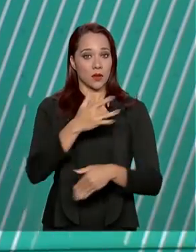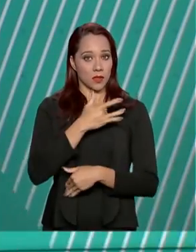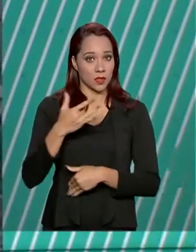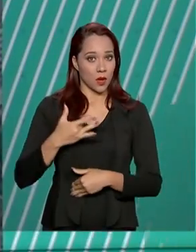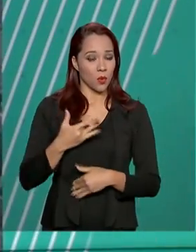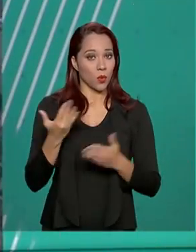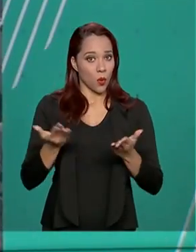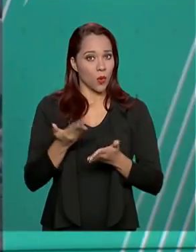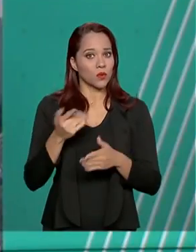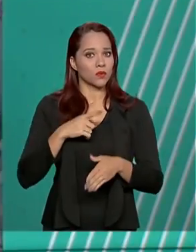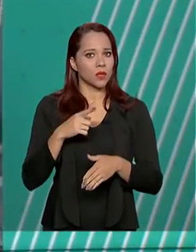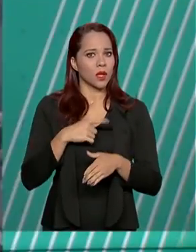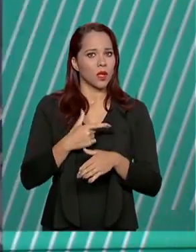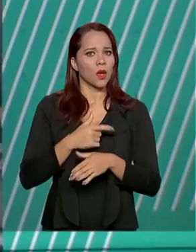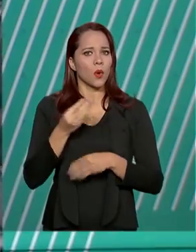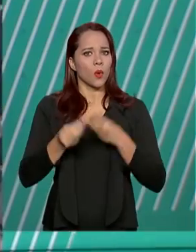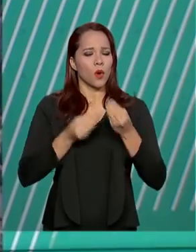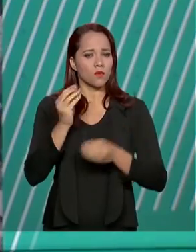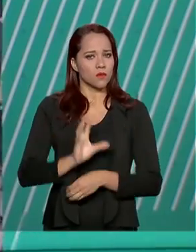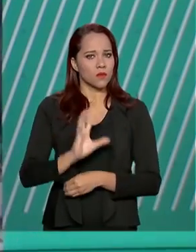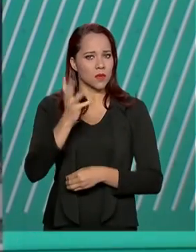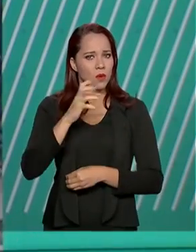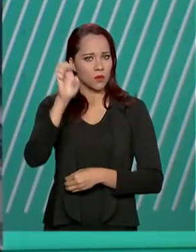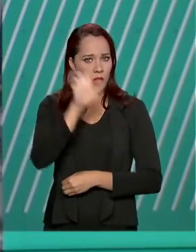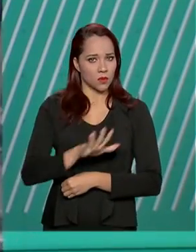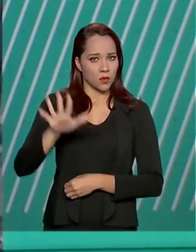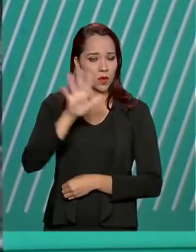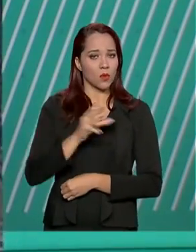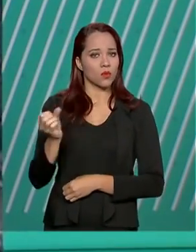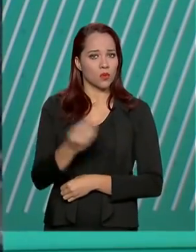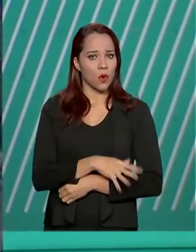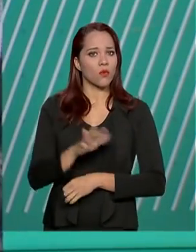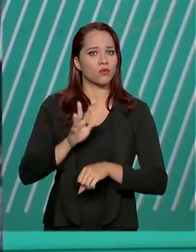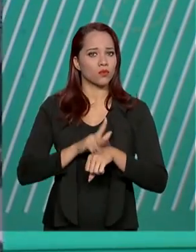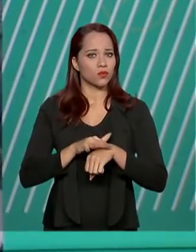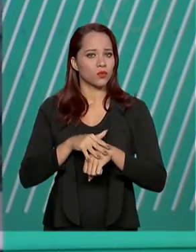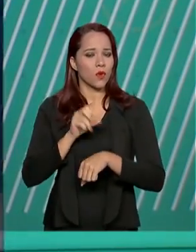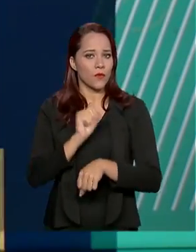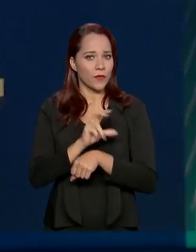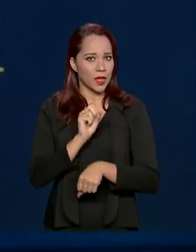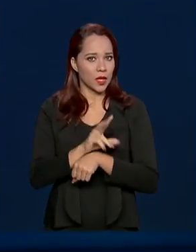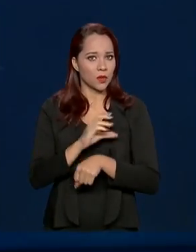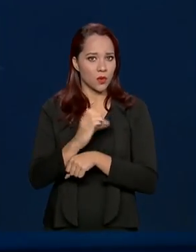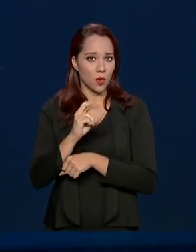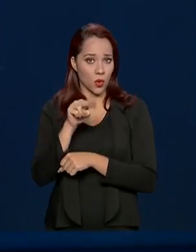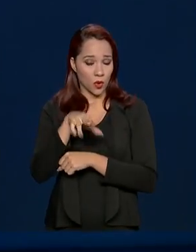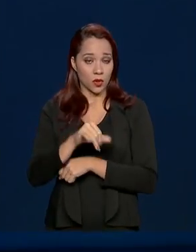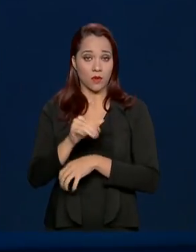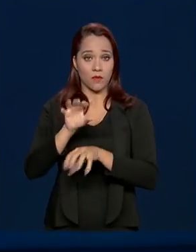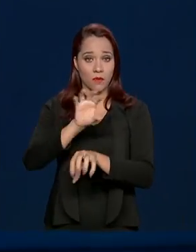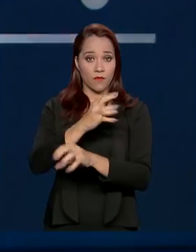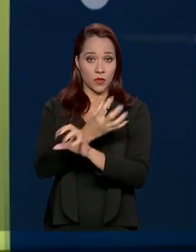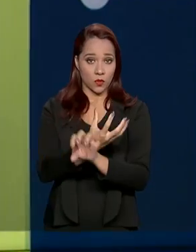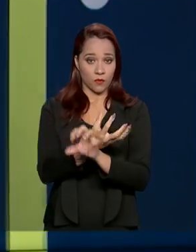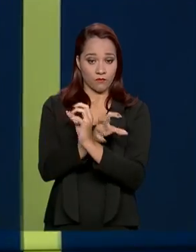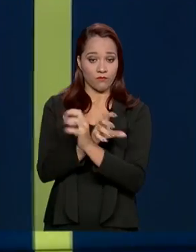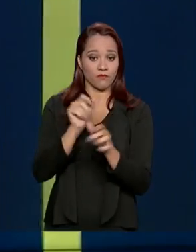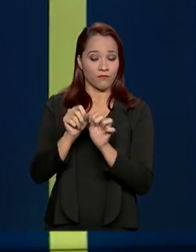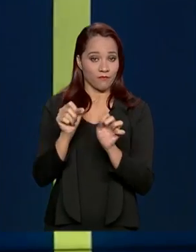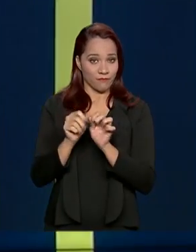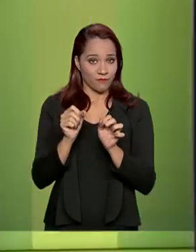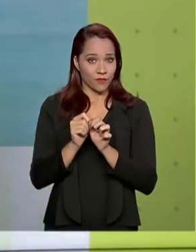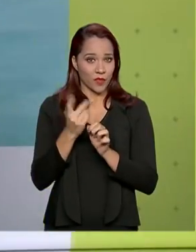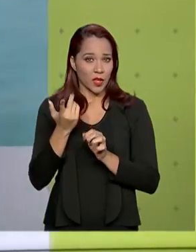atualiza hoje a situação nacional sobre o novo coronavírus da China. Uma videoconferência será realizada daqui a pouco